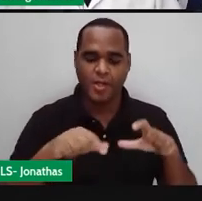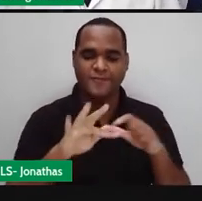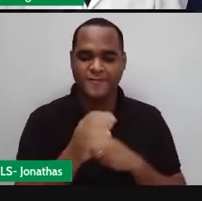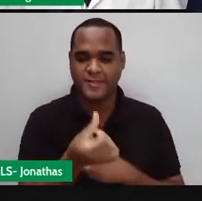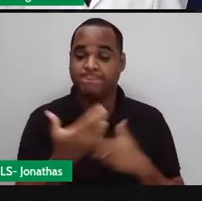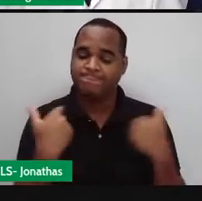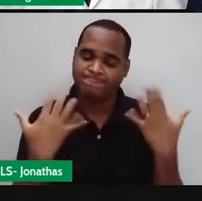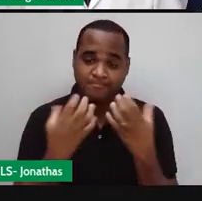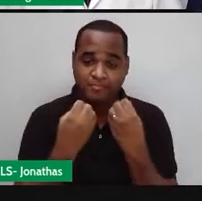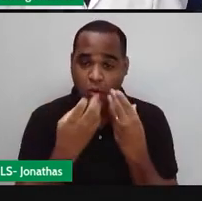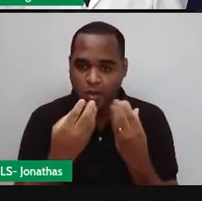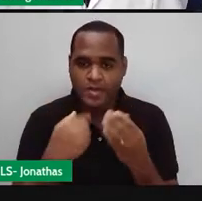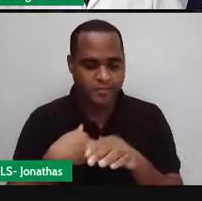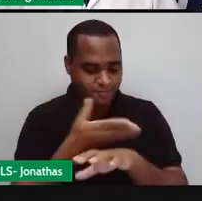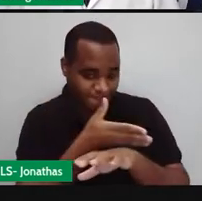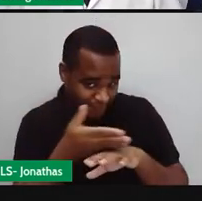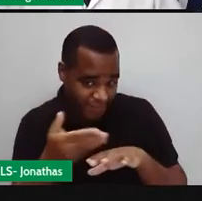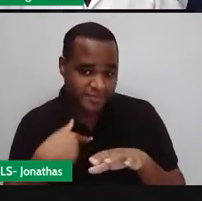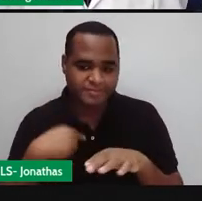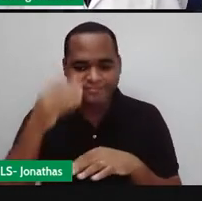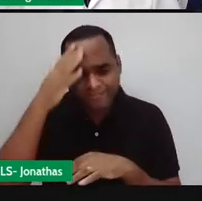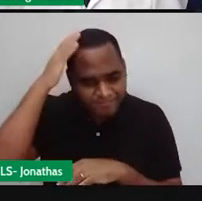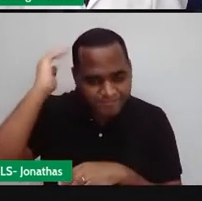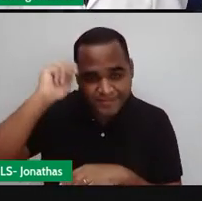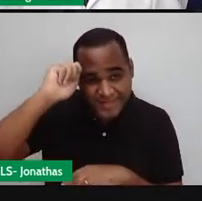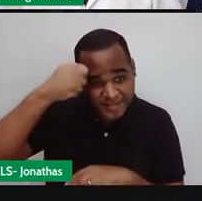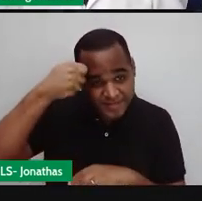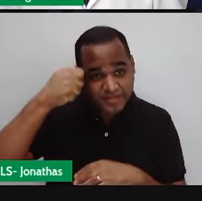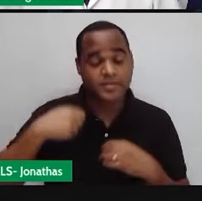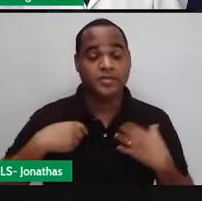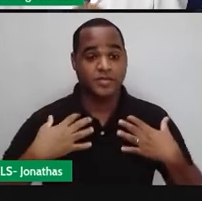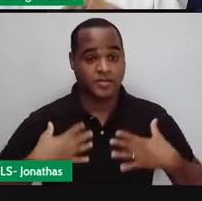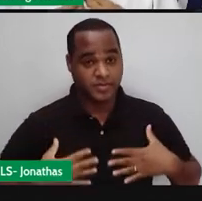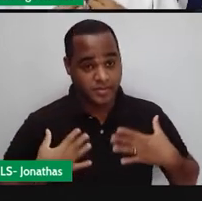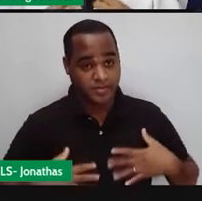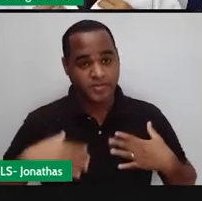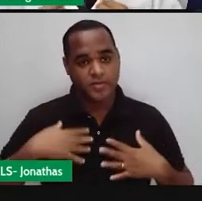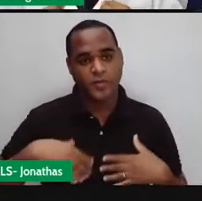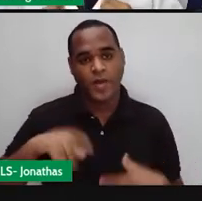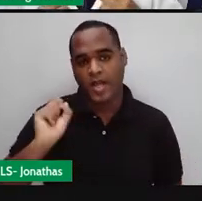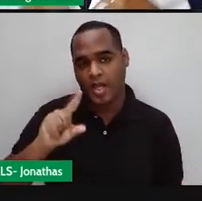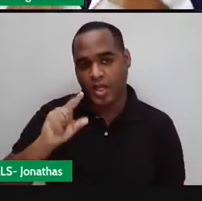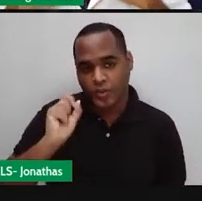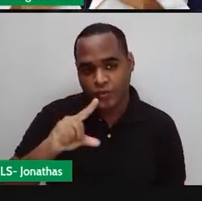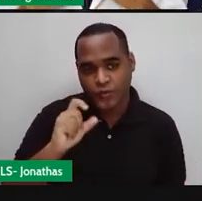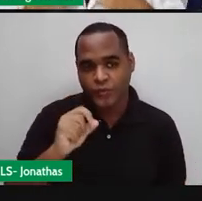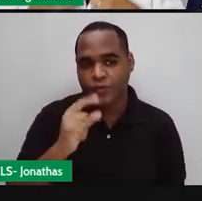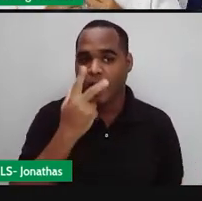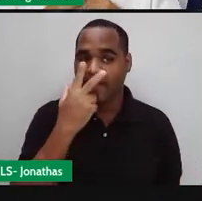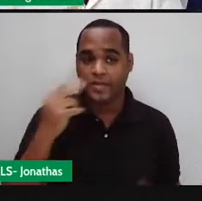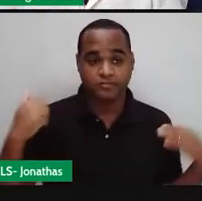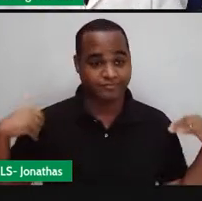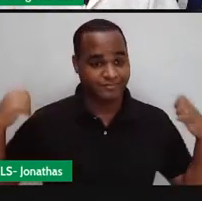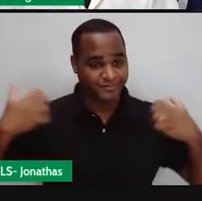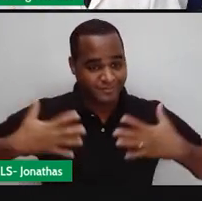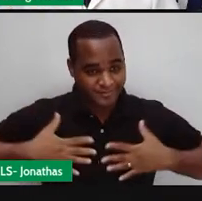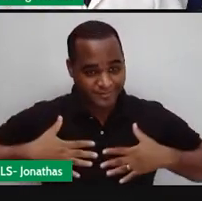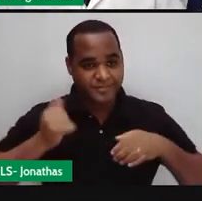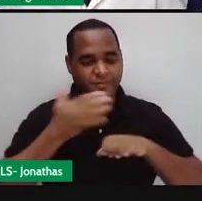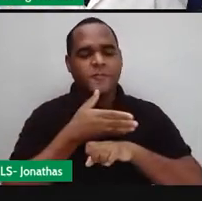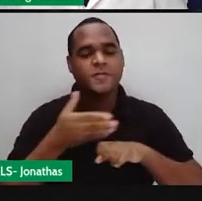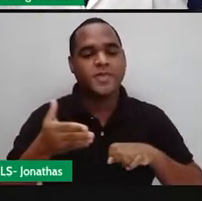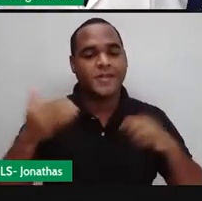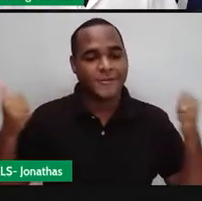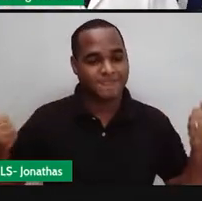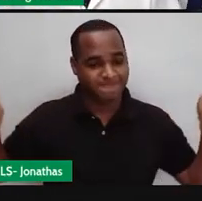e bom, eu tenho pele branca, cabelo preto, estou vestindo uma camisa azul, por cima um jaleco branco, e